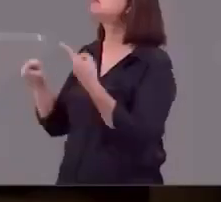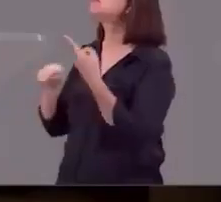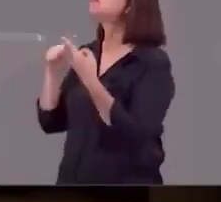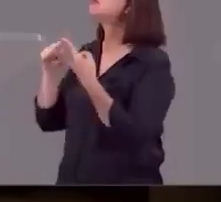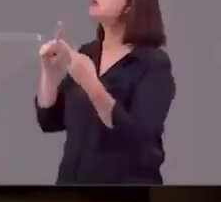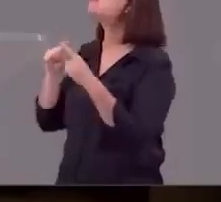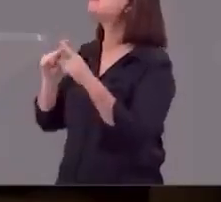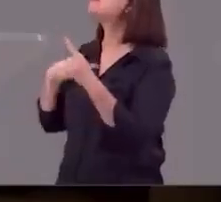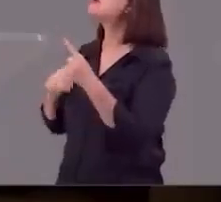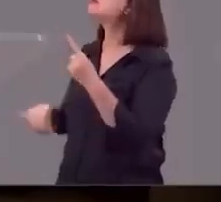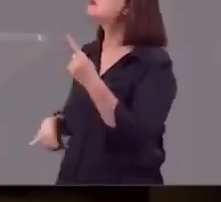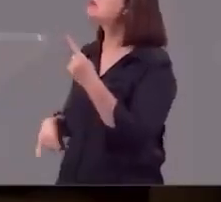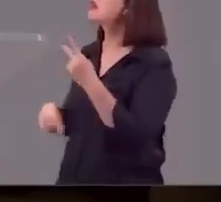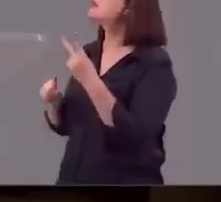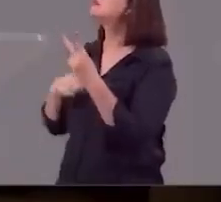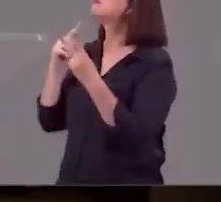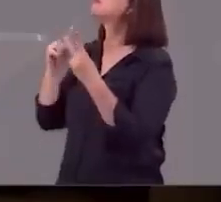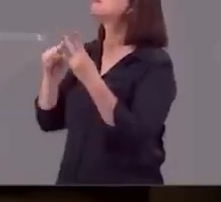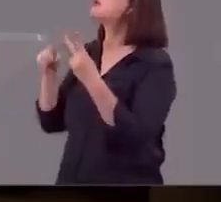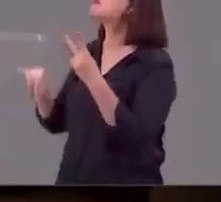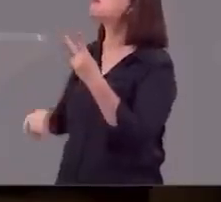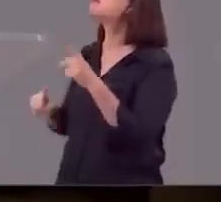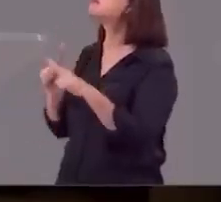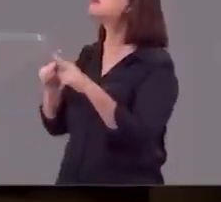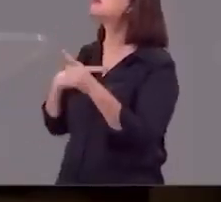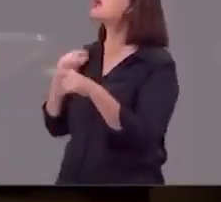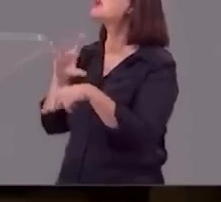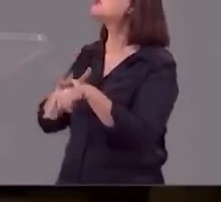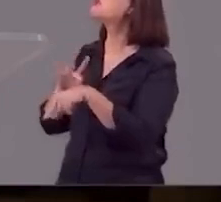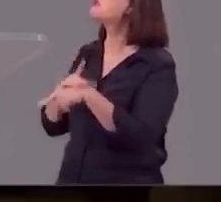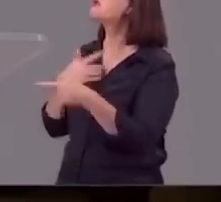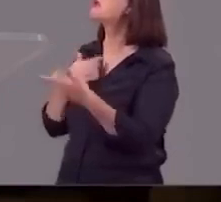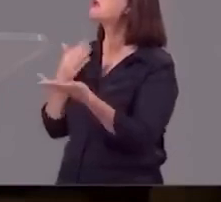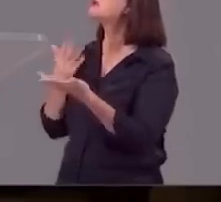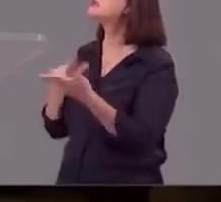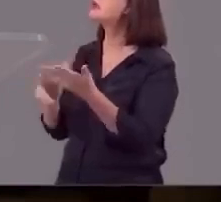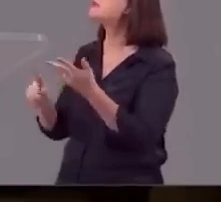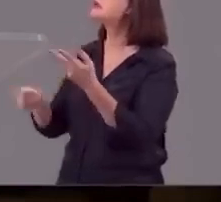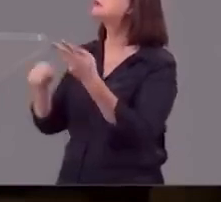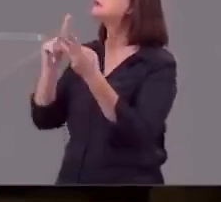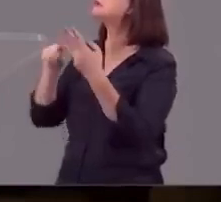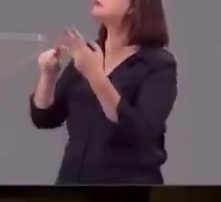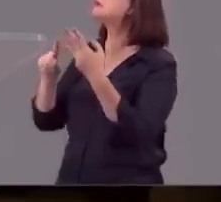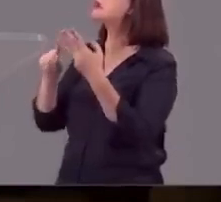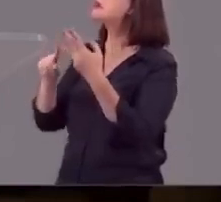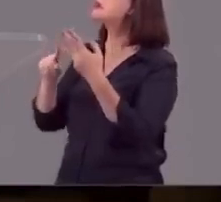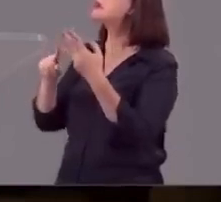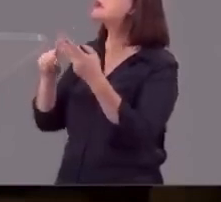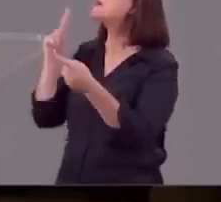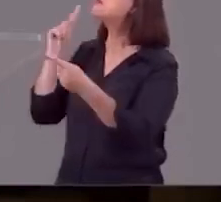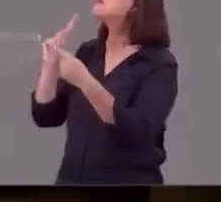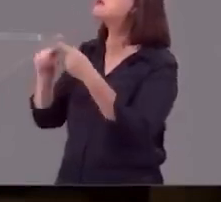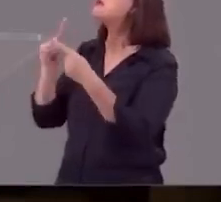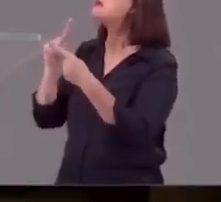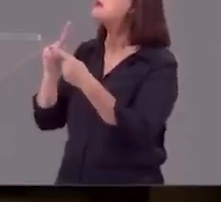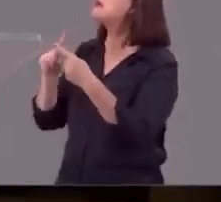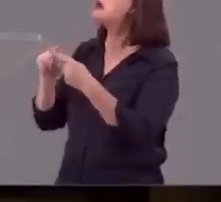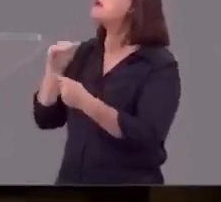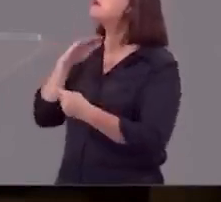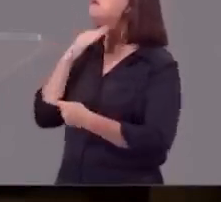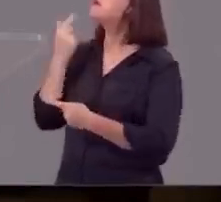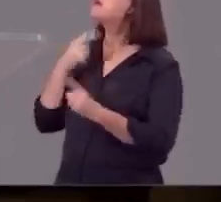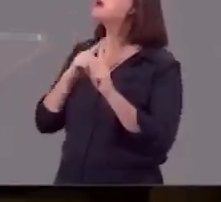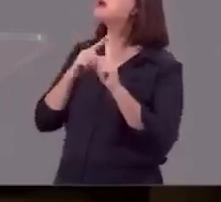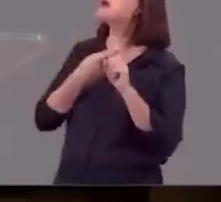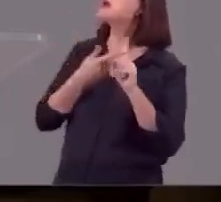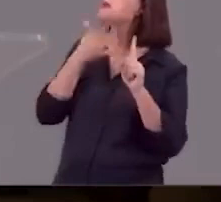porque eu estou sofrendo porque minha dor não cessa porque que eu não morri no